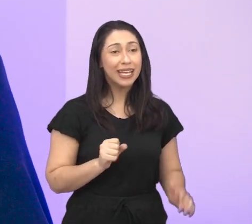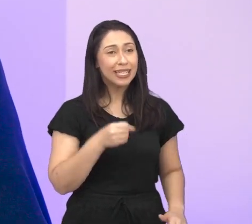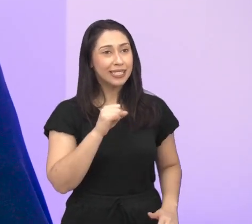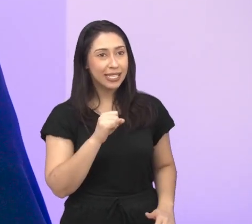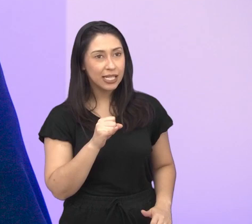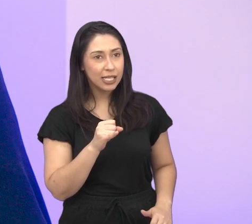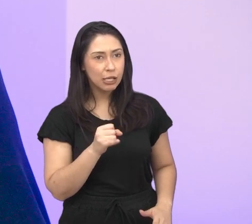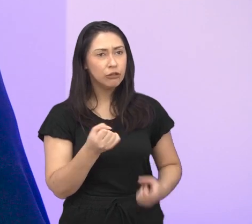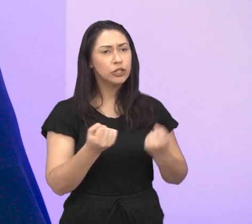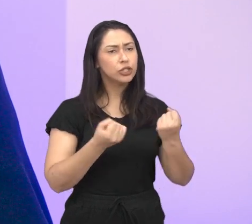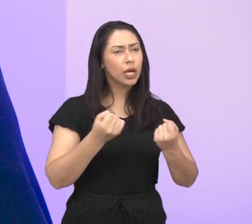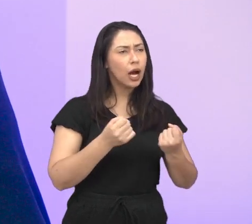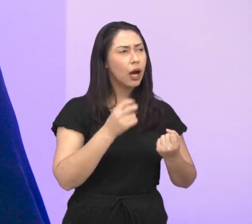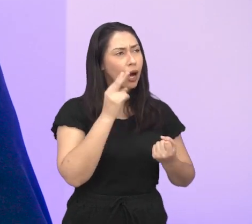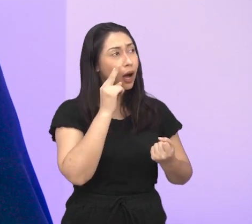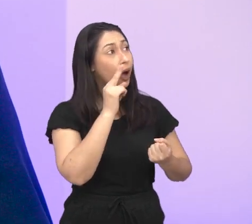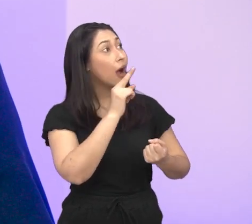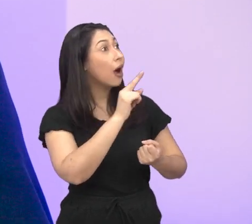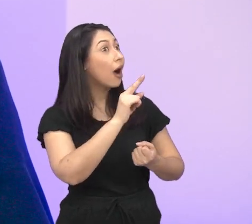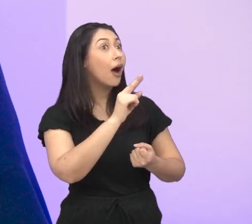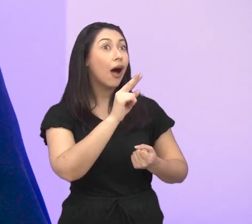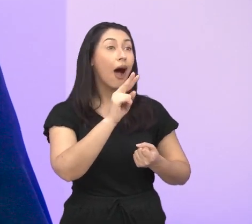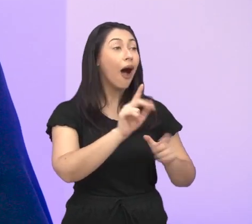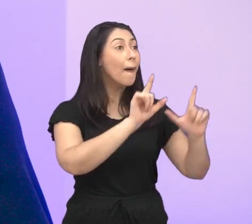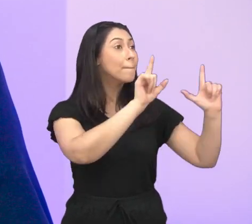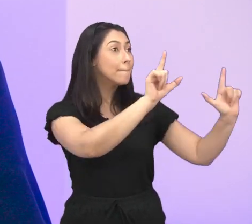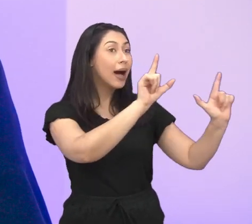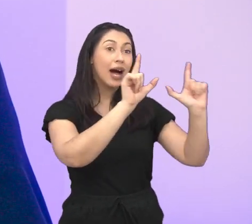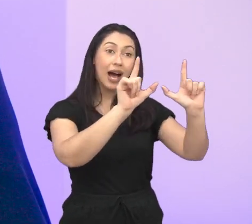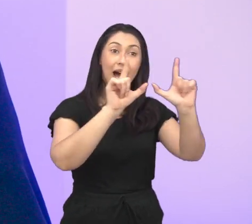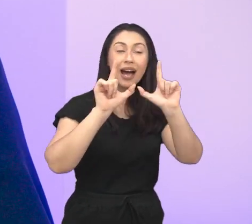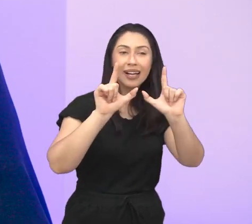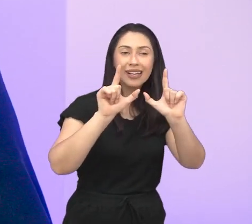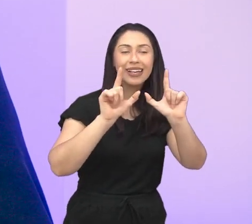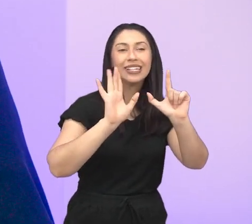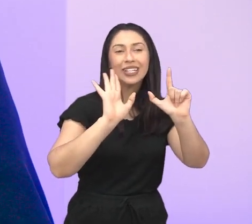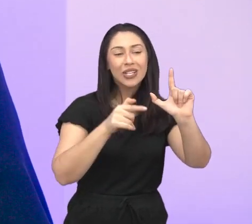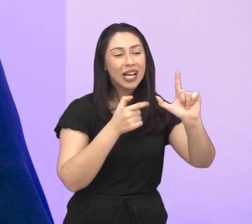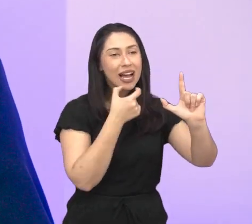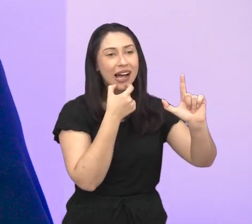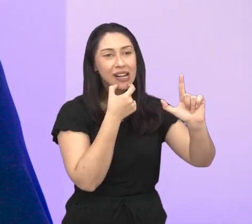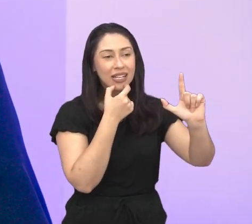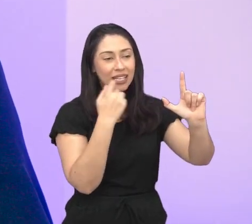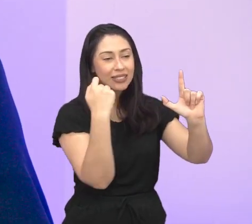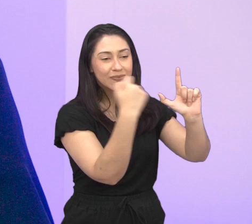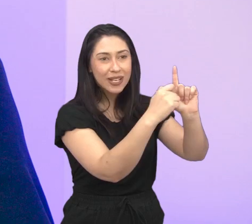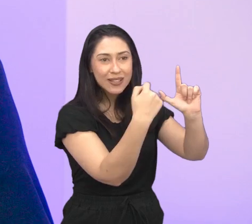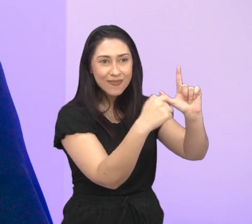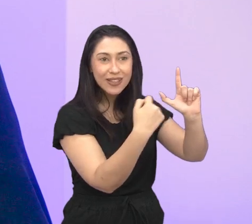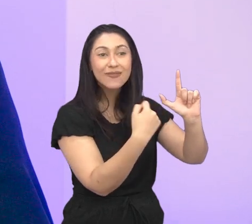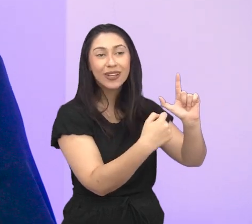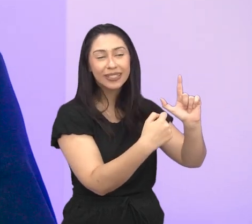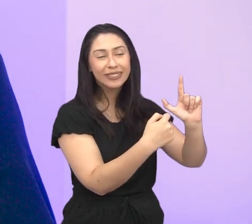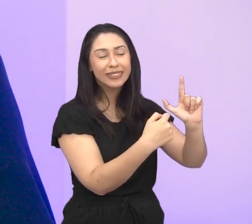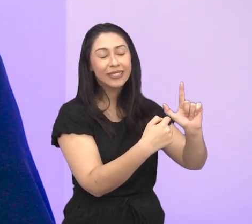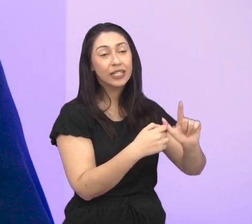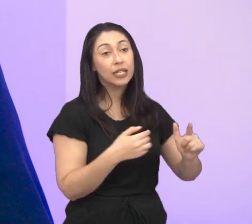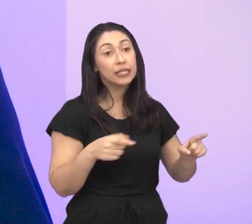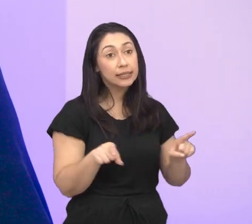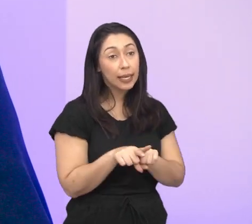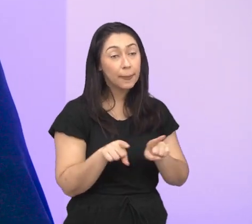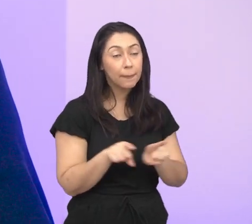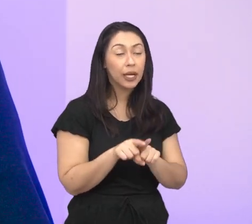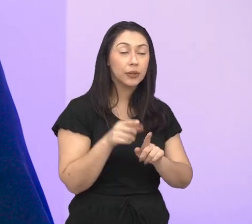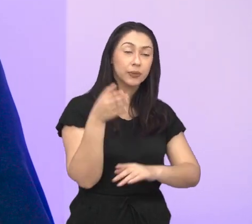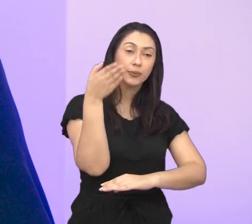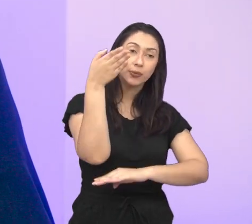rodar um pouquinho de carro, já vai perceber que tem algumas placas indicativas já em inglês, né? Em função disso. Hoje